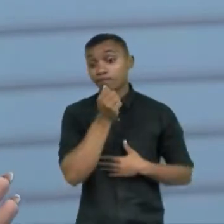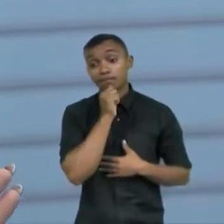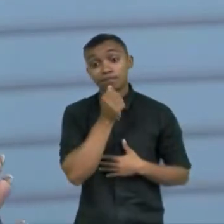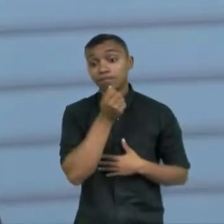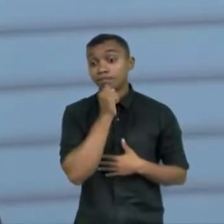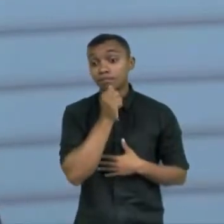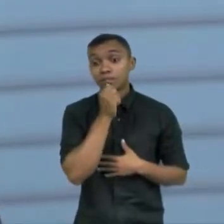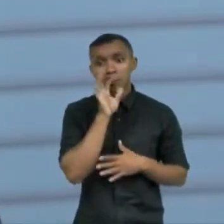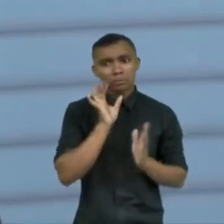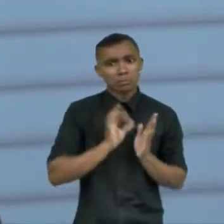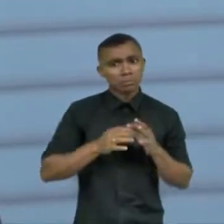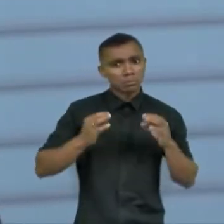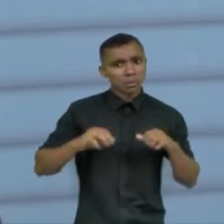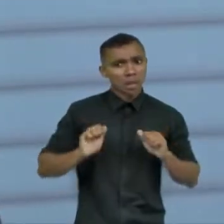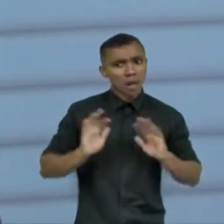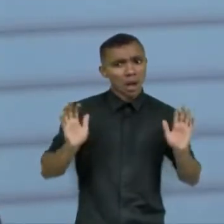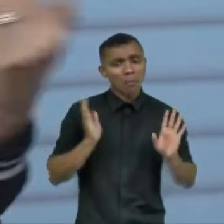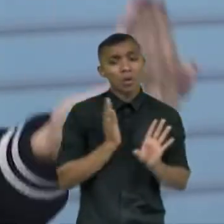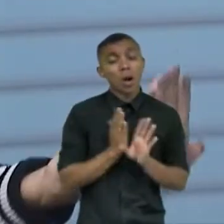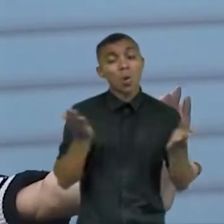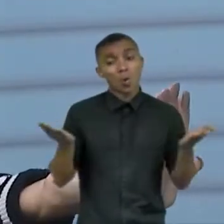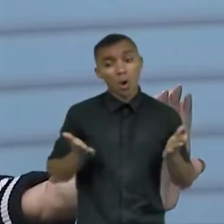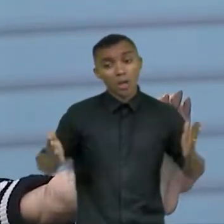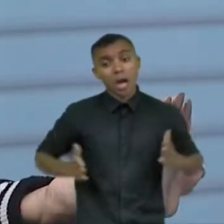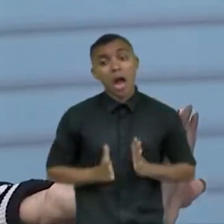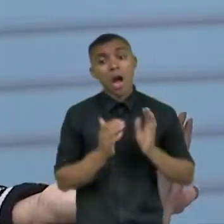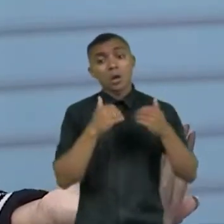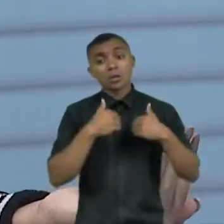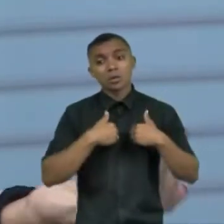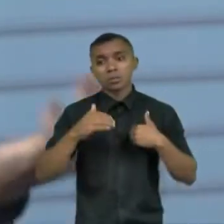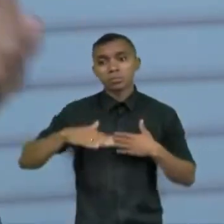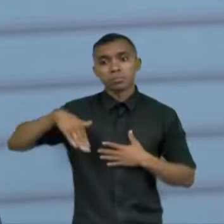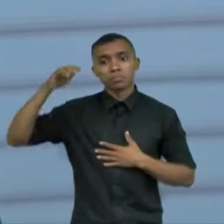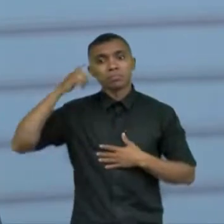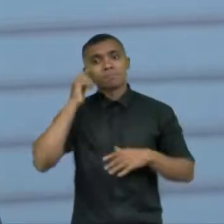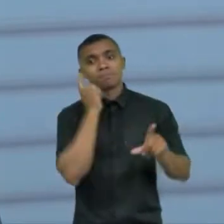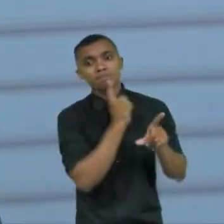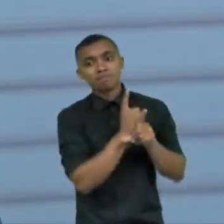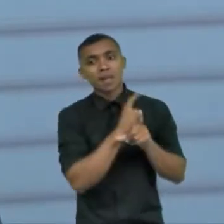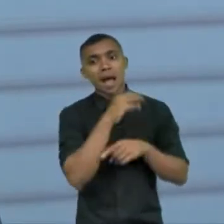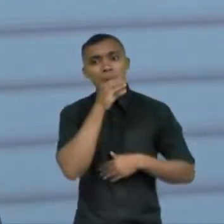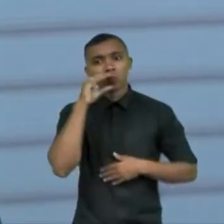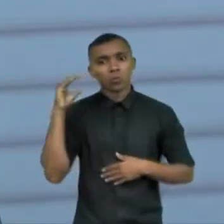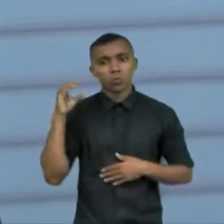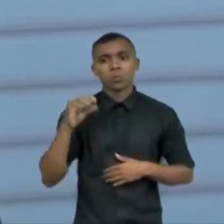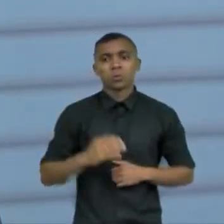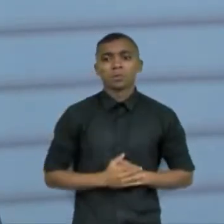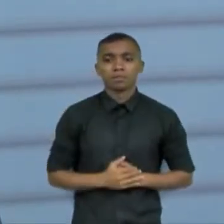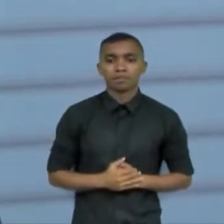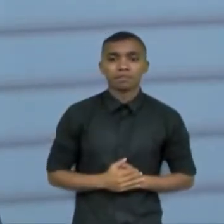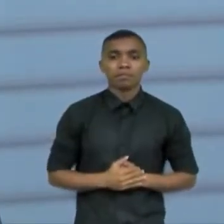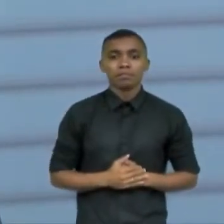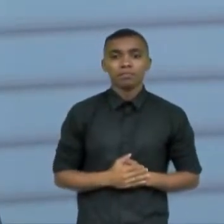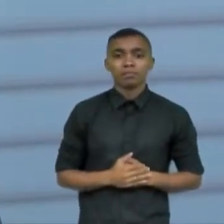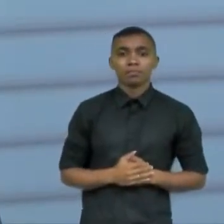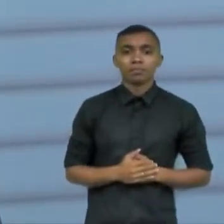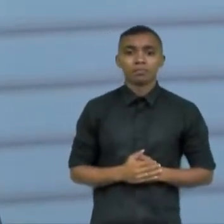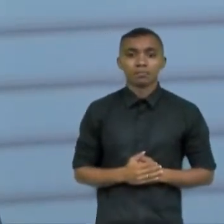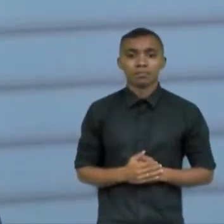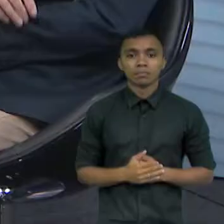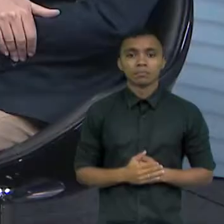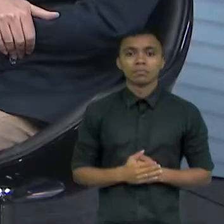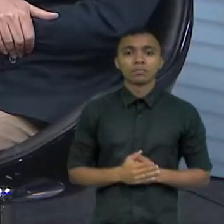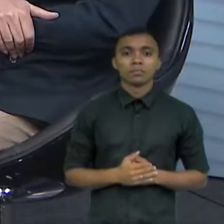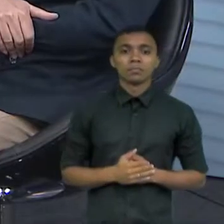diagnosticado que a gente sabe que hoje em dia o autismo pode ser diagnosticado na fase adulta também é interessante isso na fase